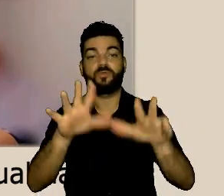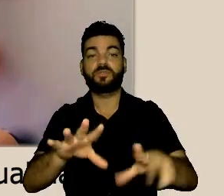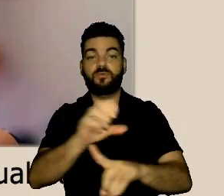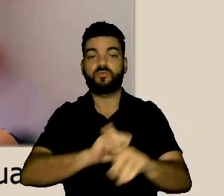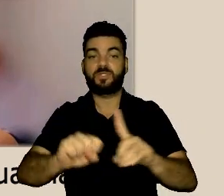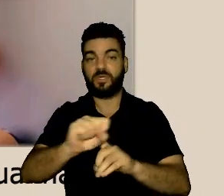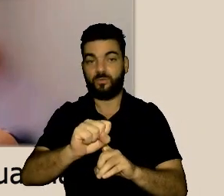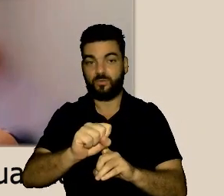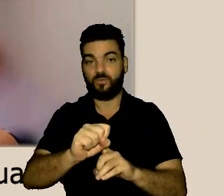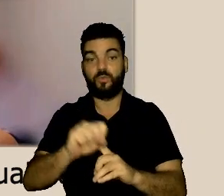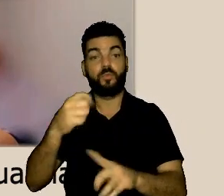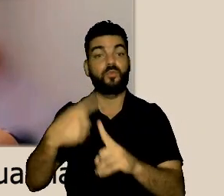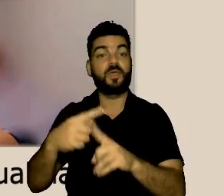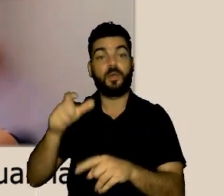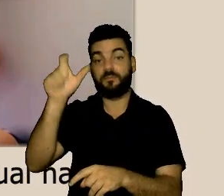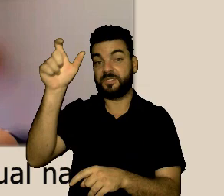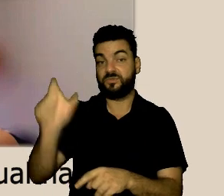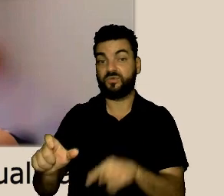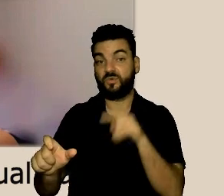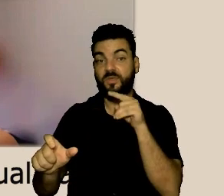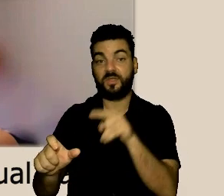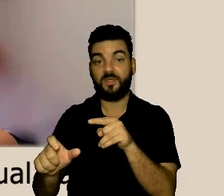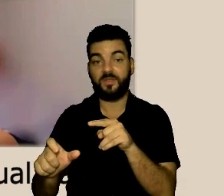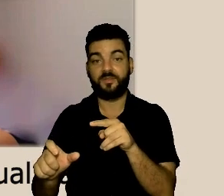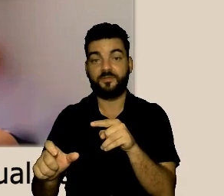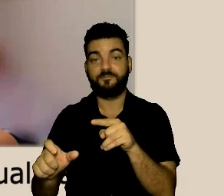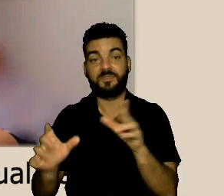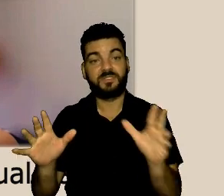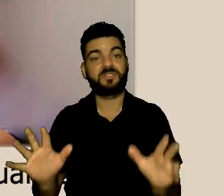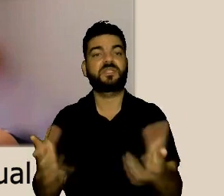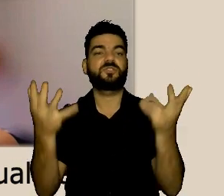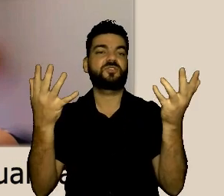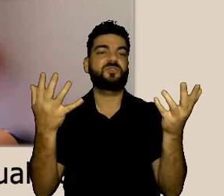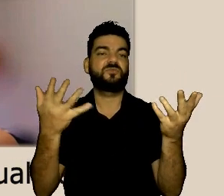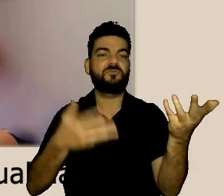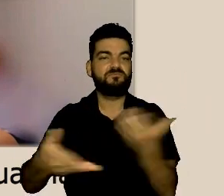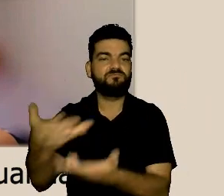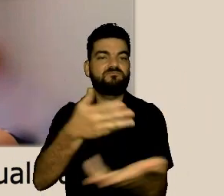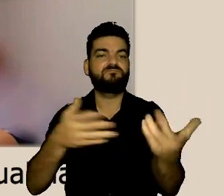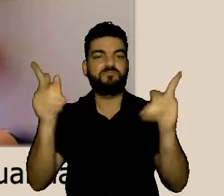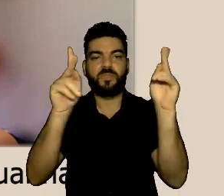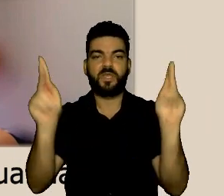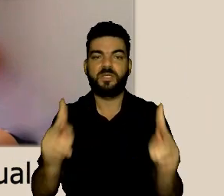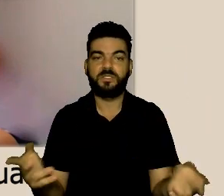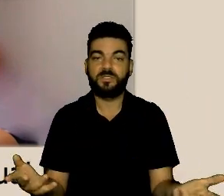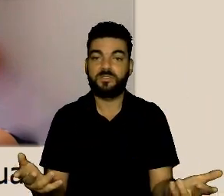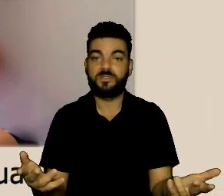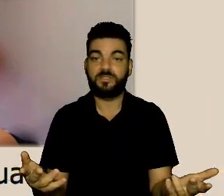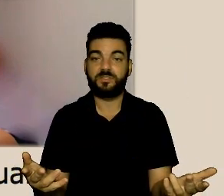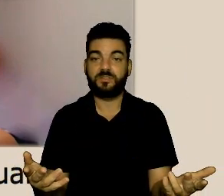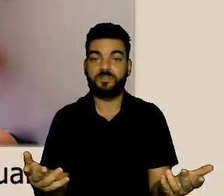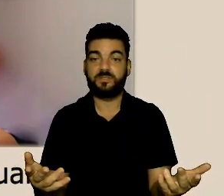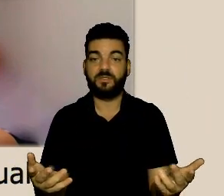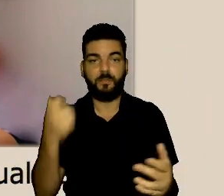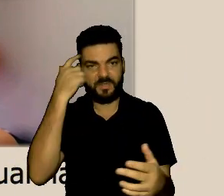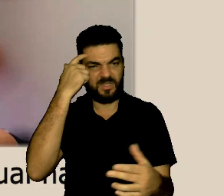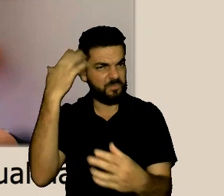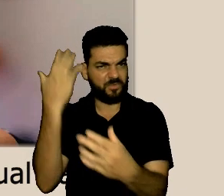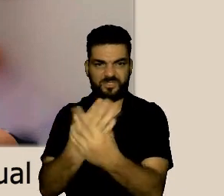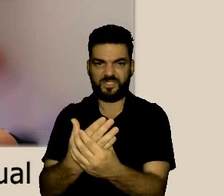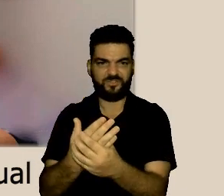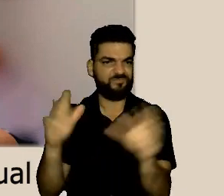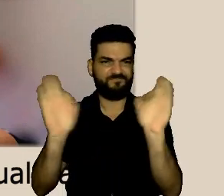uma ferramenta de inclusão social na medida em que a própria pessoa promove a